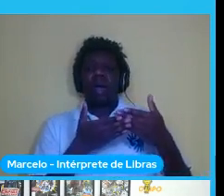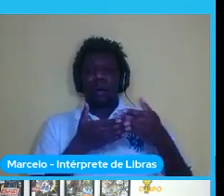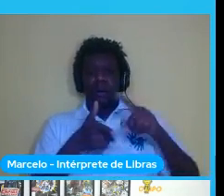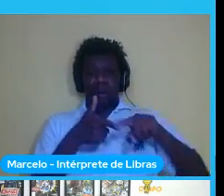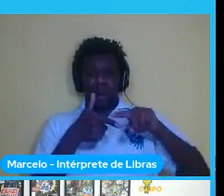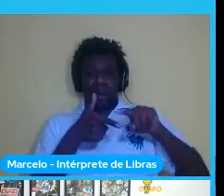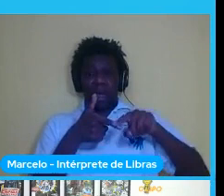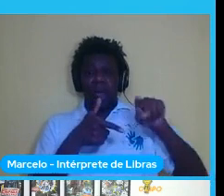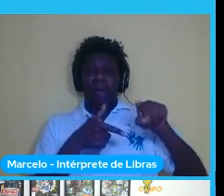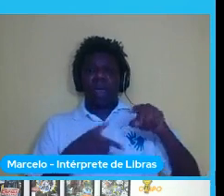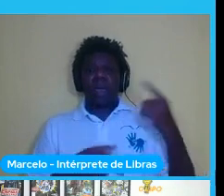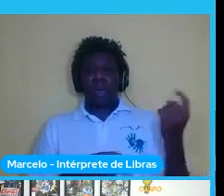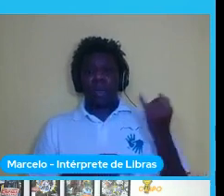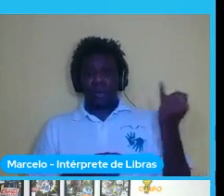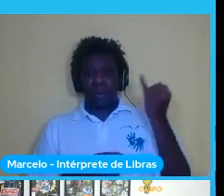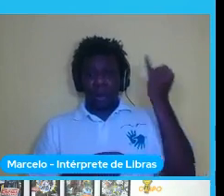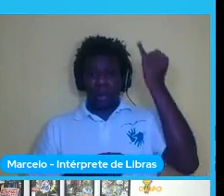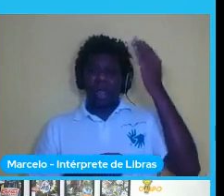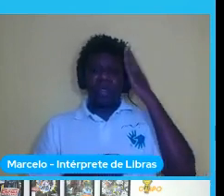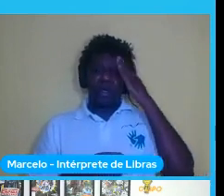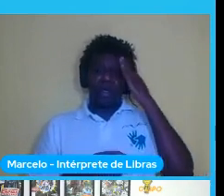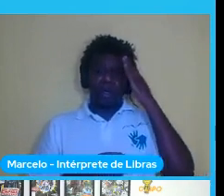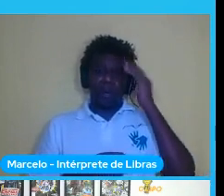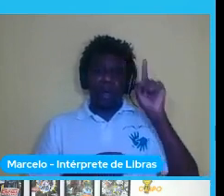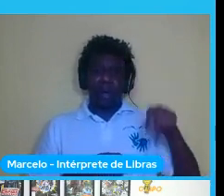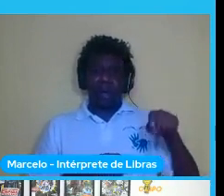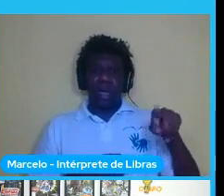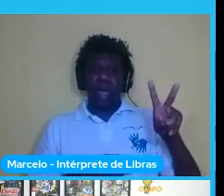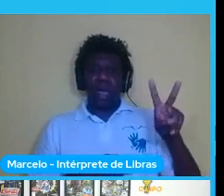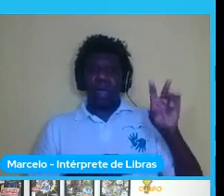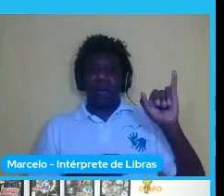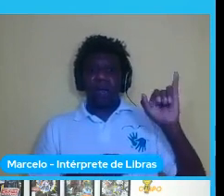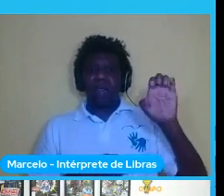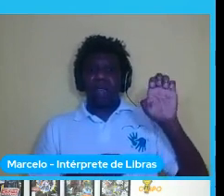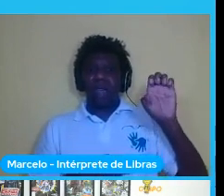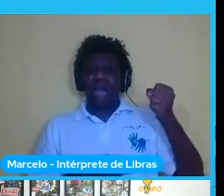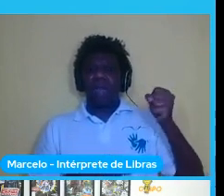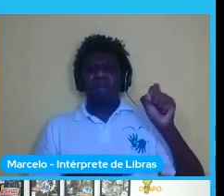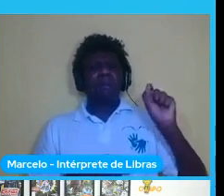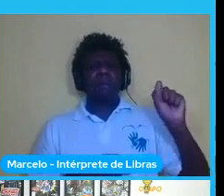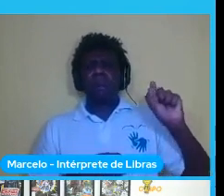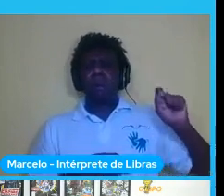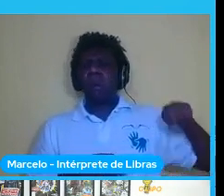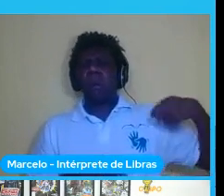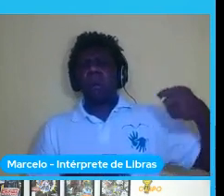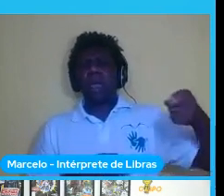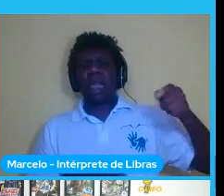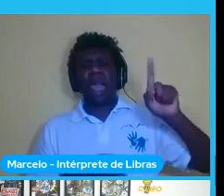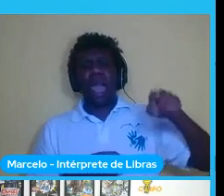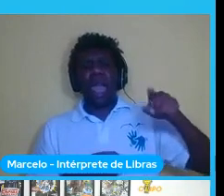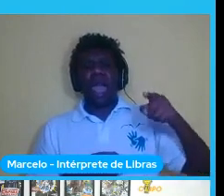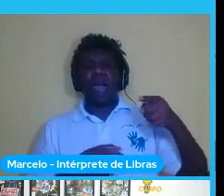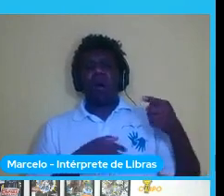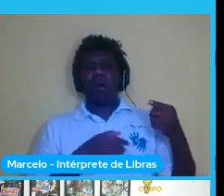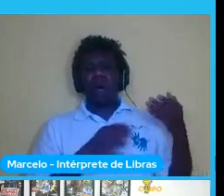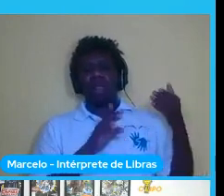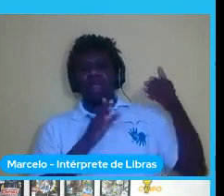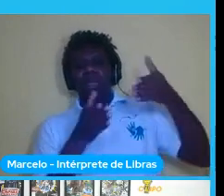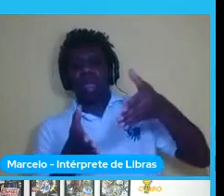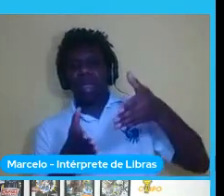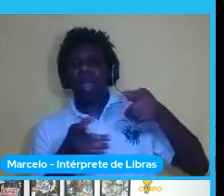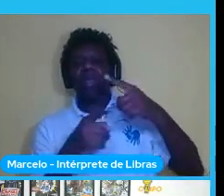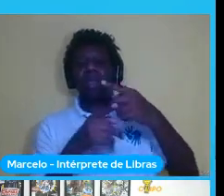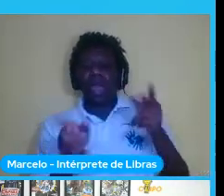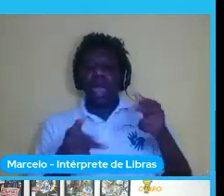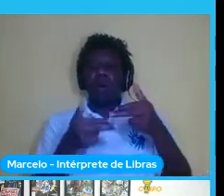destacar a questão de vieses o que é um viés? viés ou tendência é um peso desproporcional a favor ou contra uma